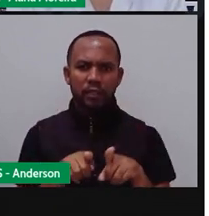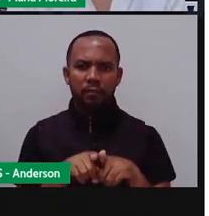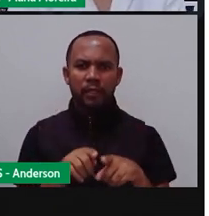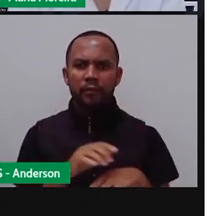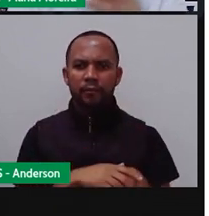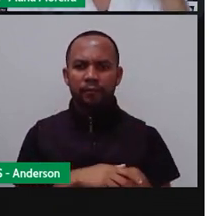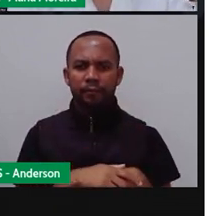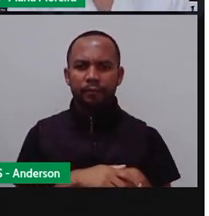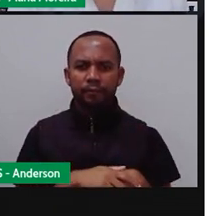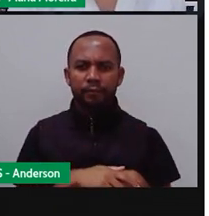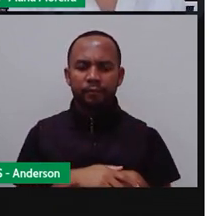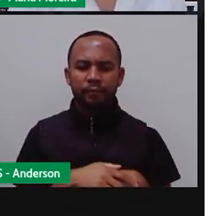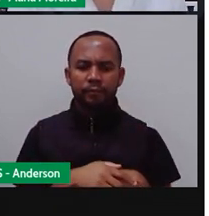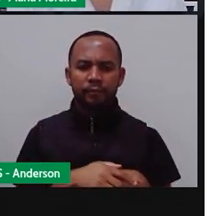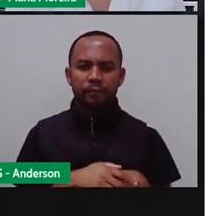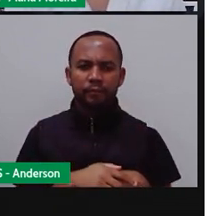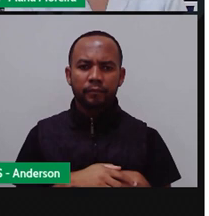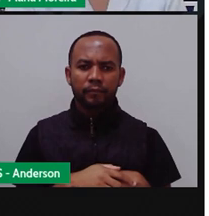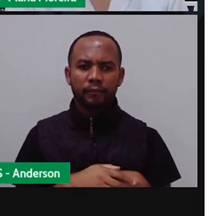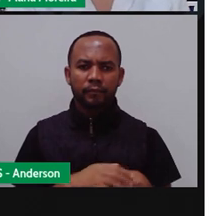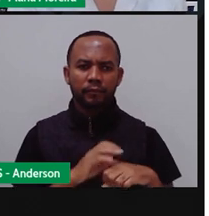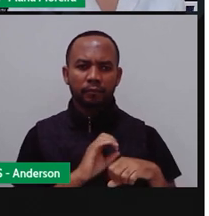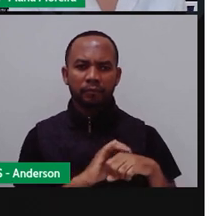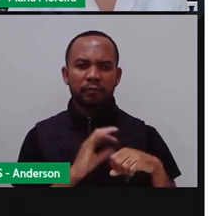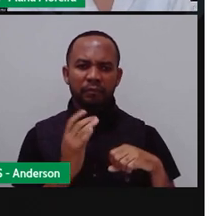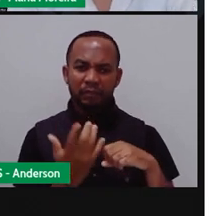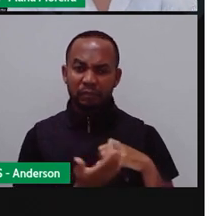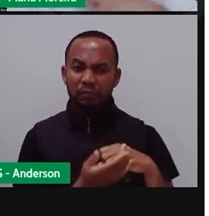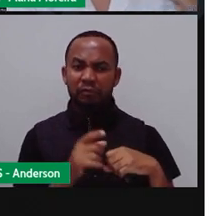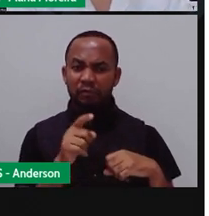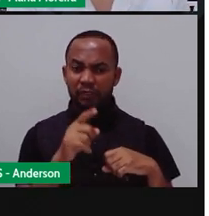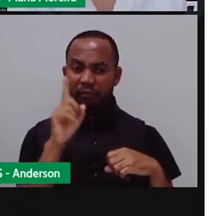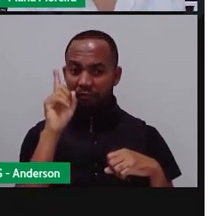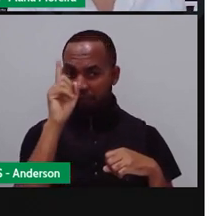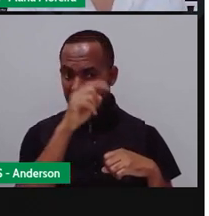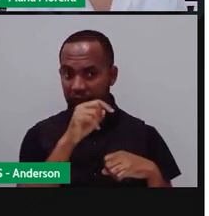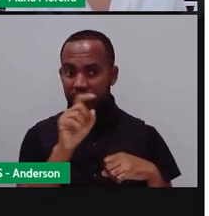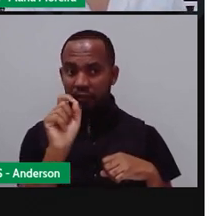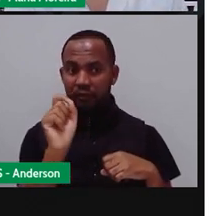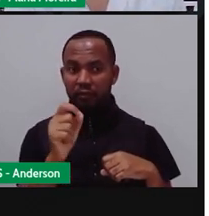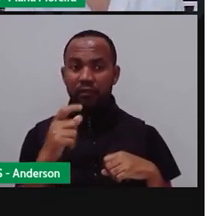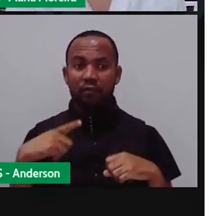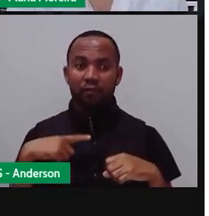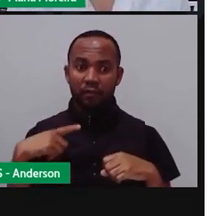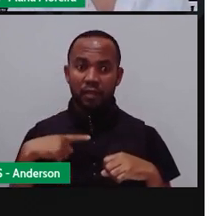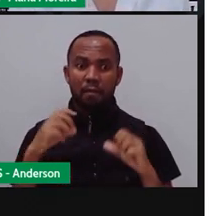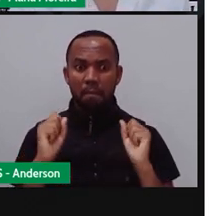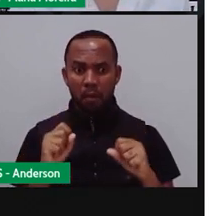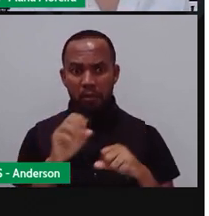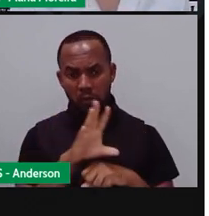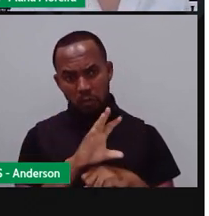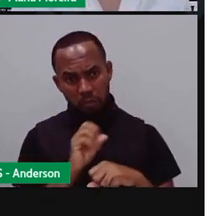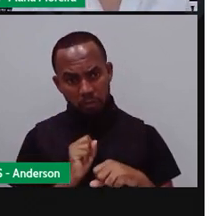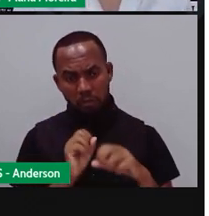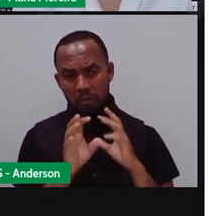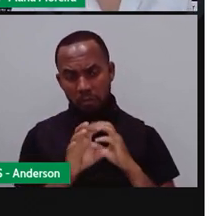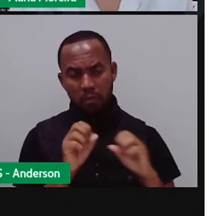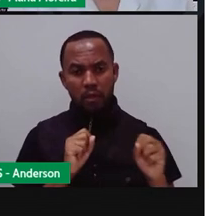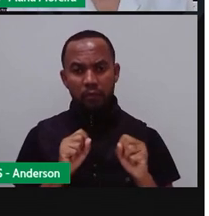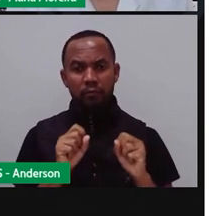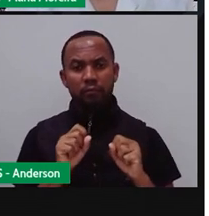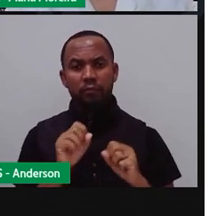Doenças, inclusive essa pandemia toda aí, né, veio essa confusão inteira do coronavírus também, veio aí por conta de,